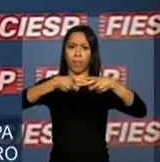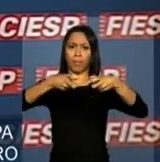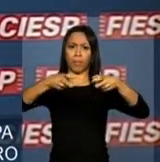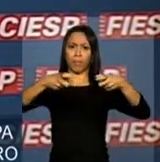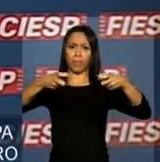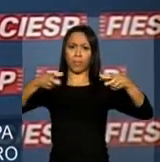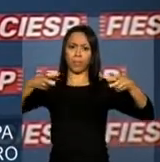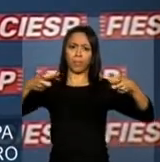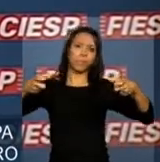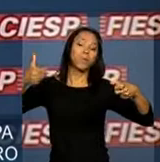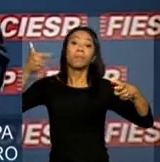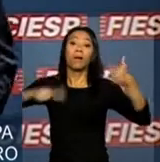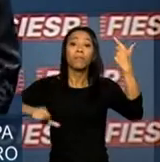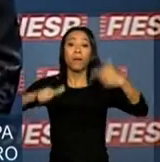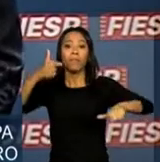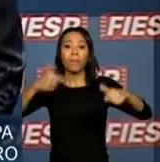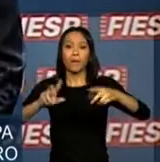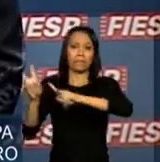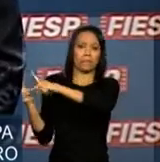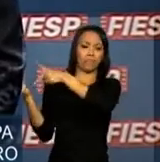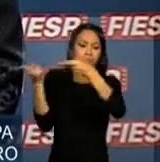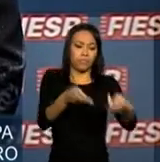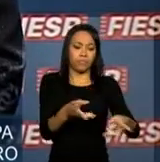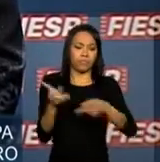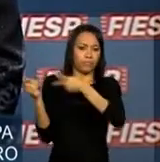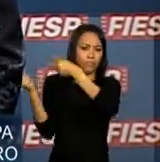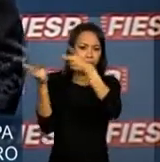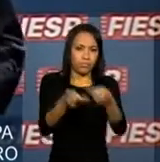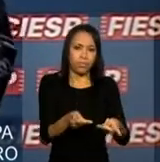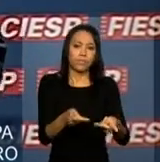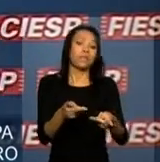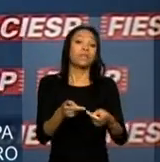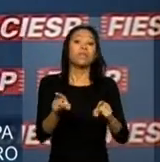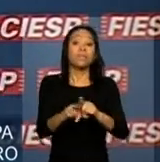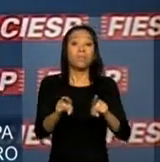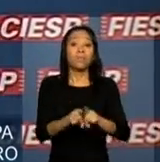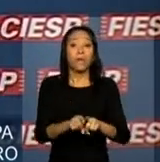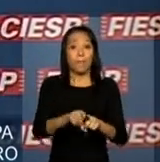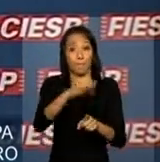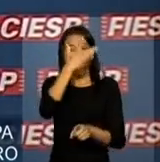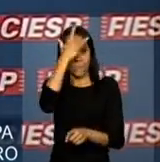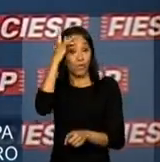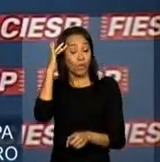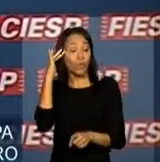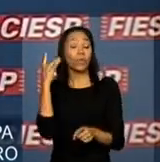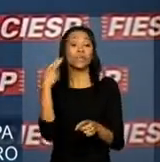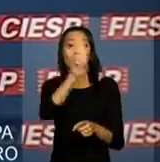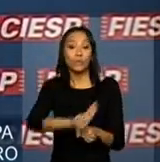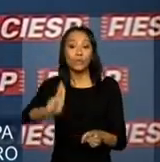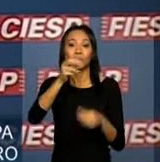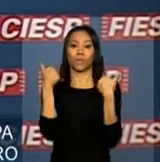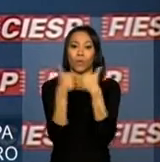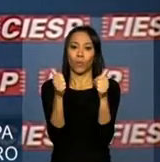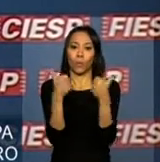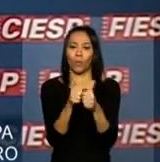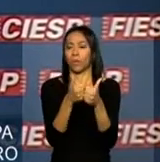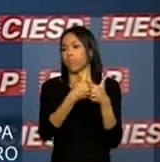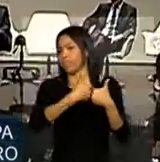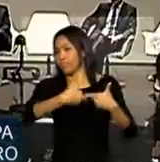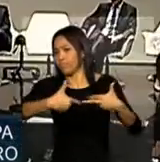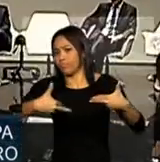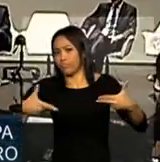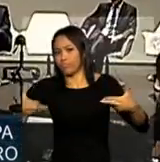movimentação de cargas e de pessoas em nossa estrutura de transporte nos últimos dez